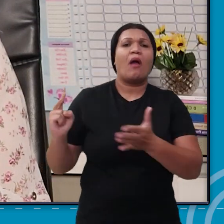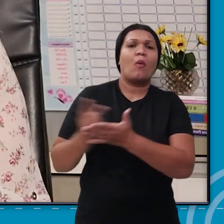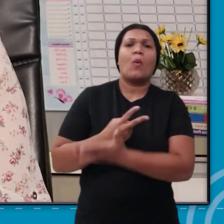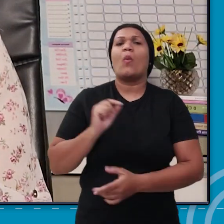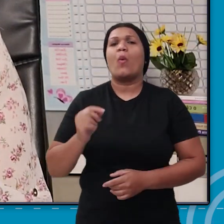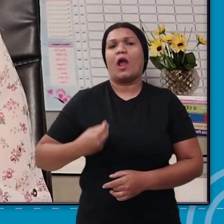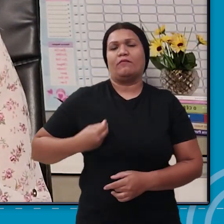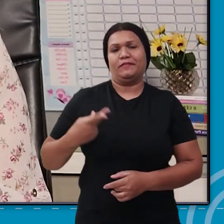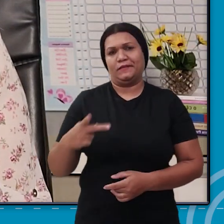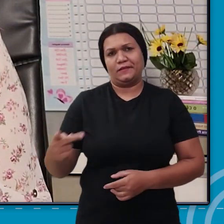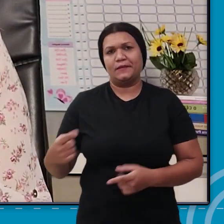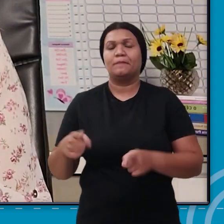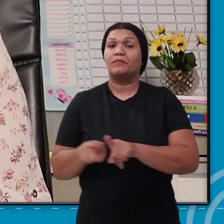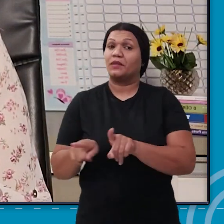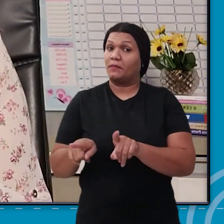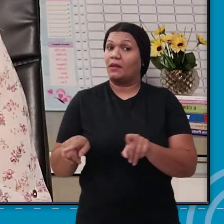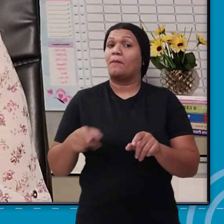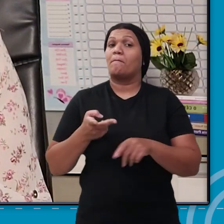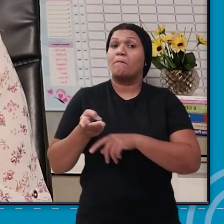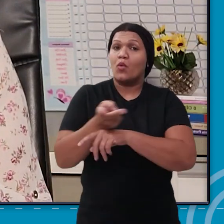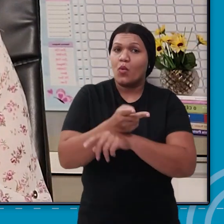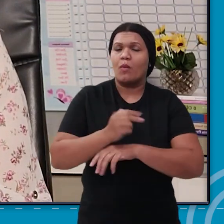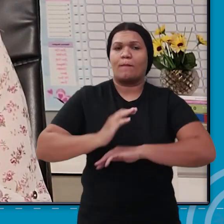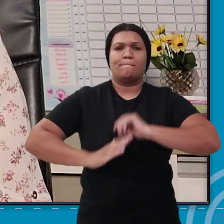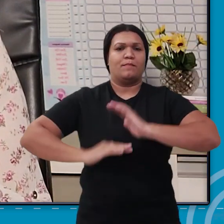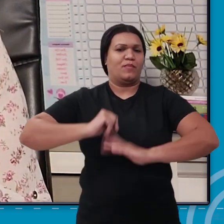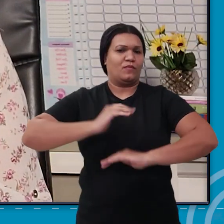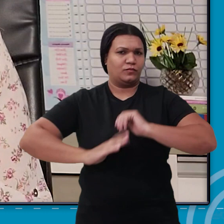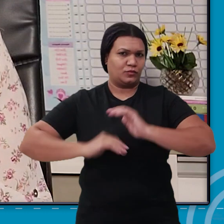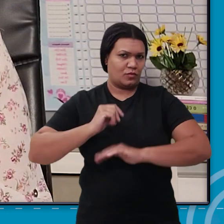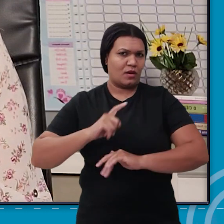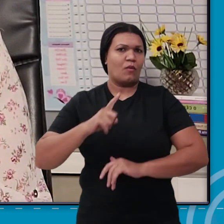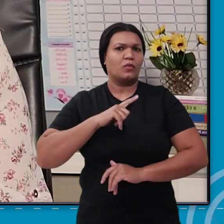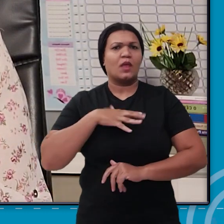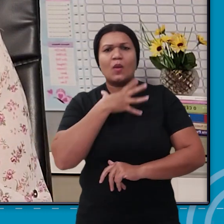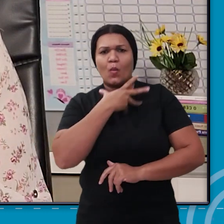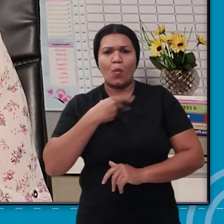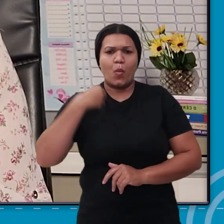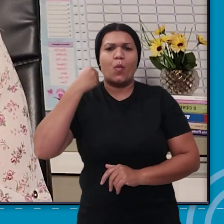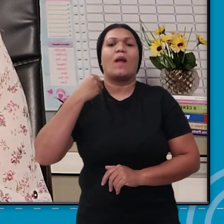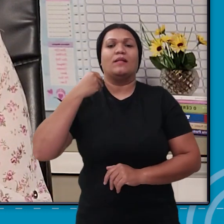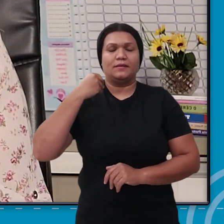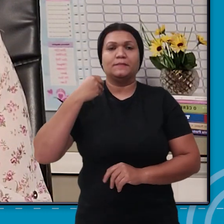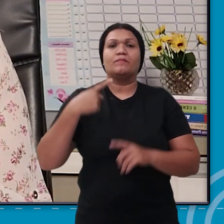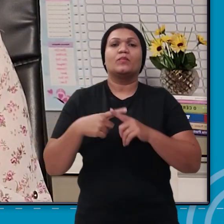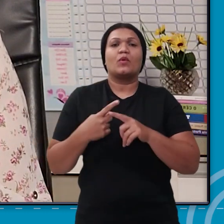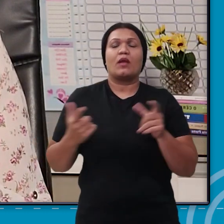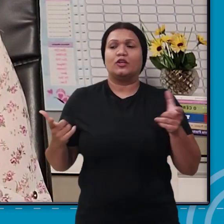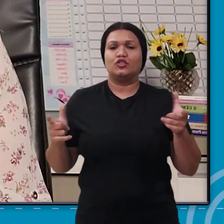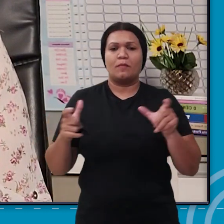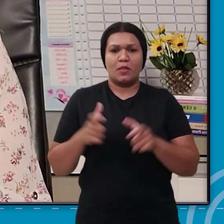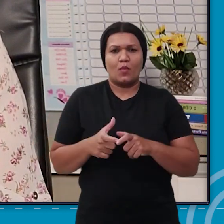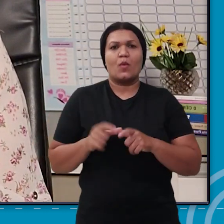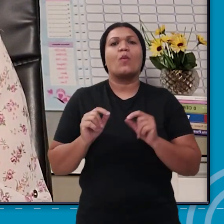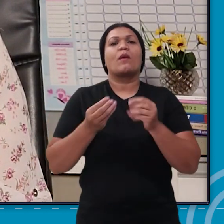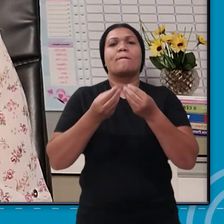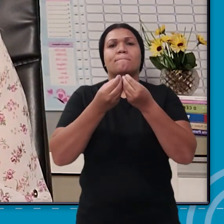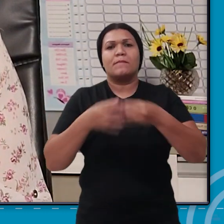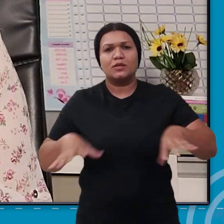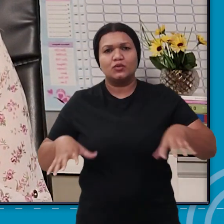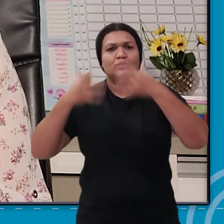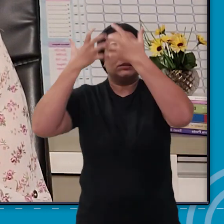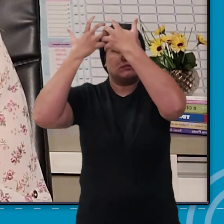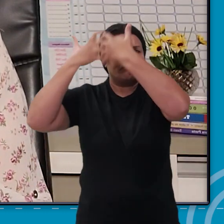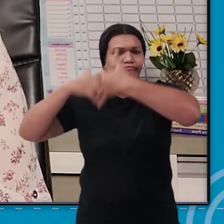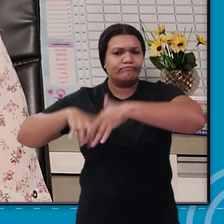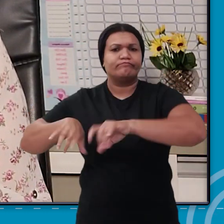passando e para que se procure logo um profissional, o profissional qualificado, para que se diminua o